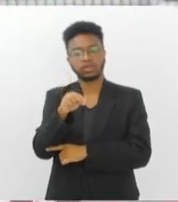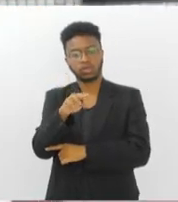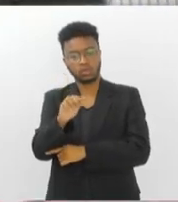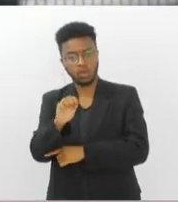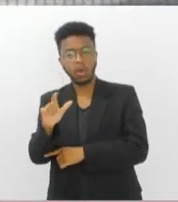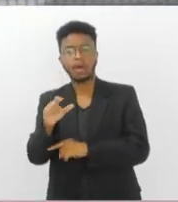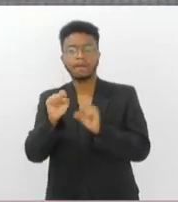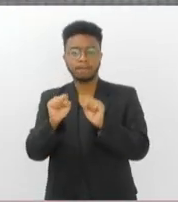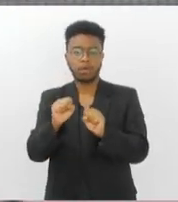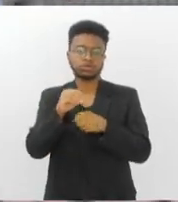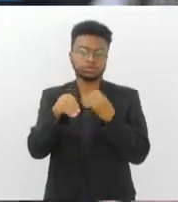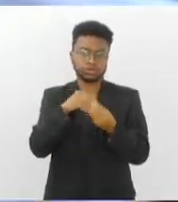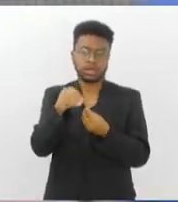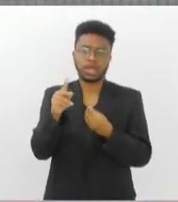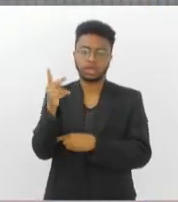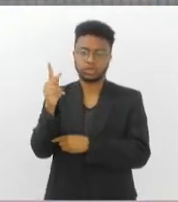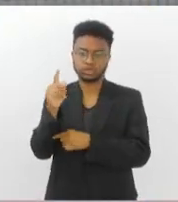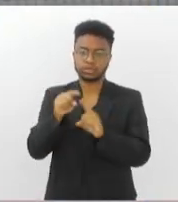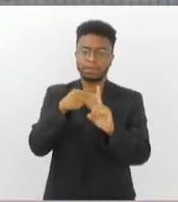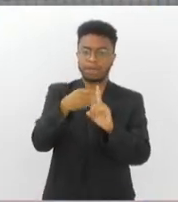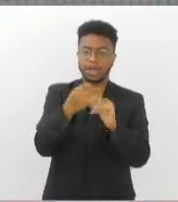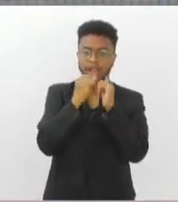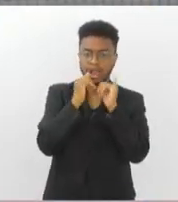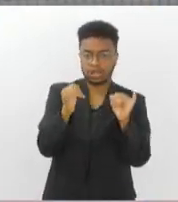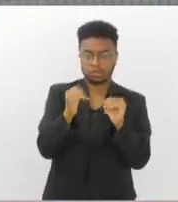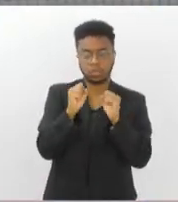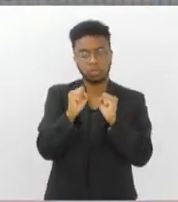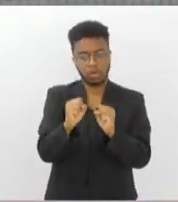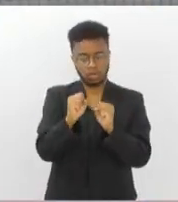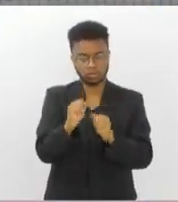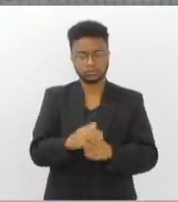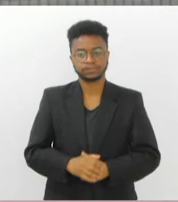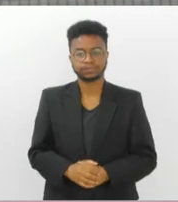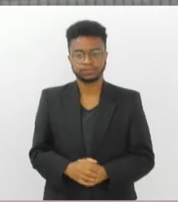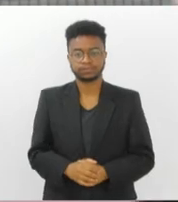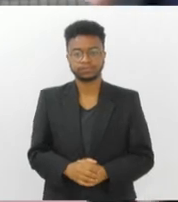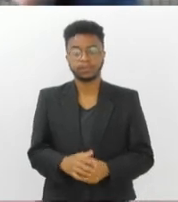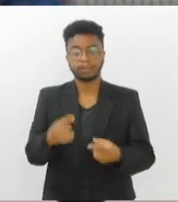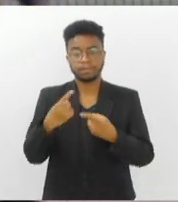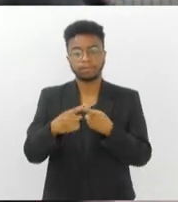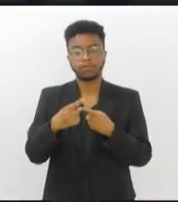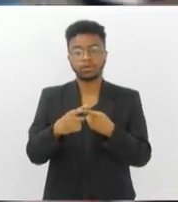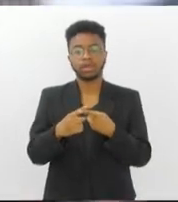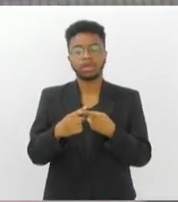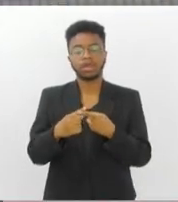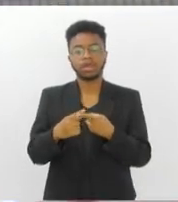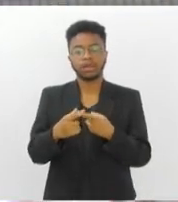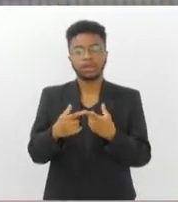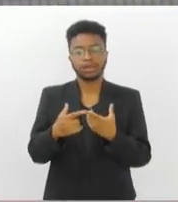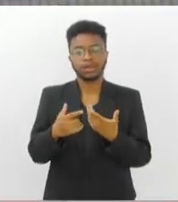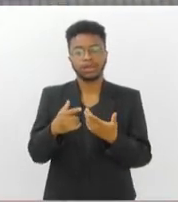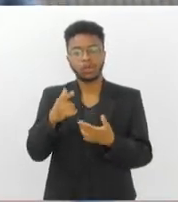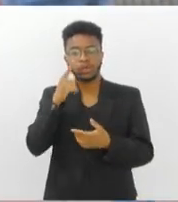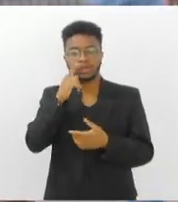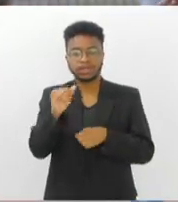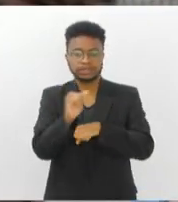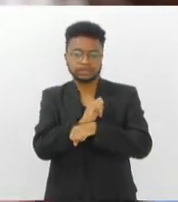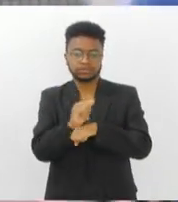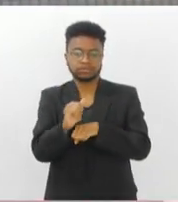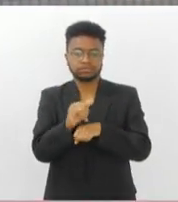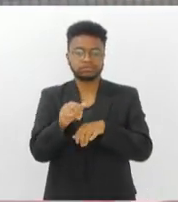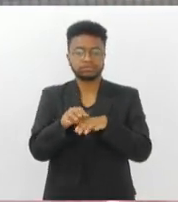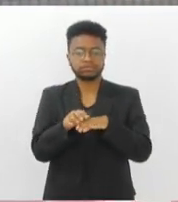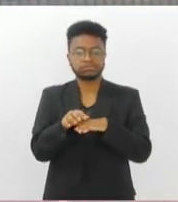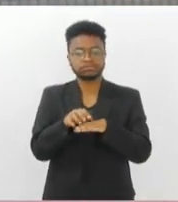e elétrico. Isso vai possibilitar alternativas para deslocamento da sociedade.